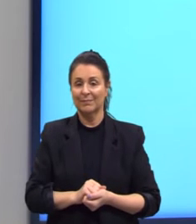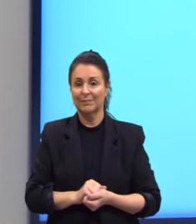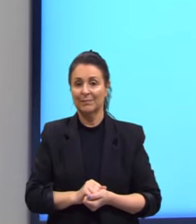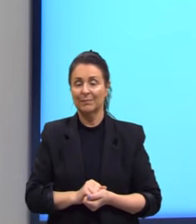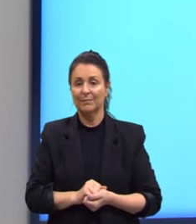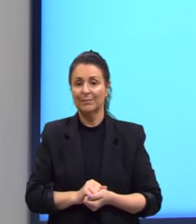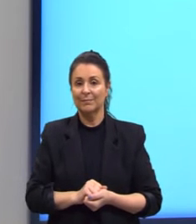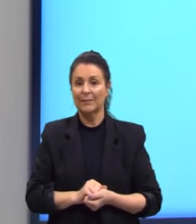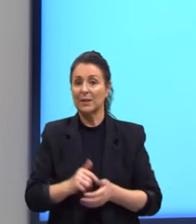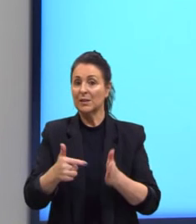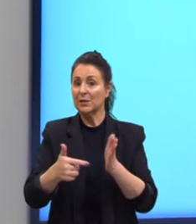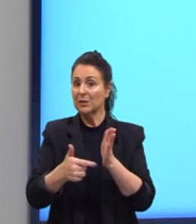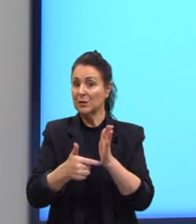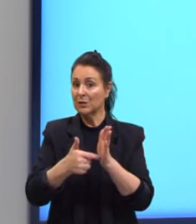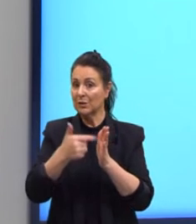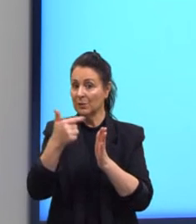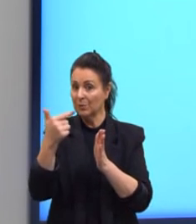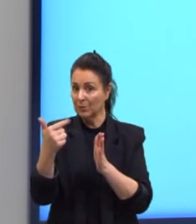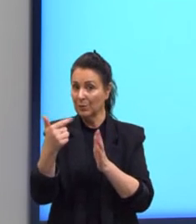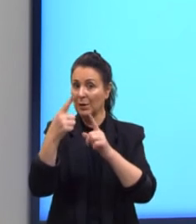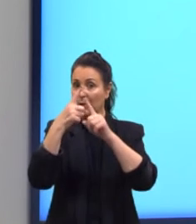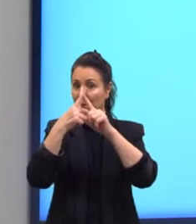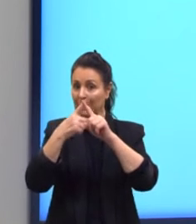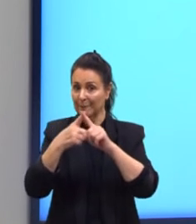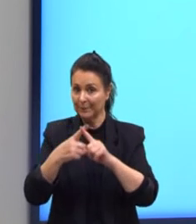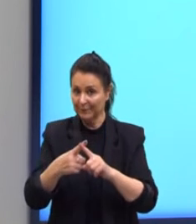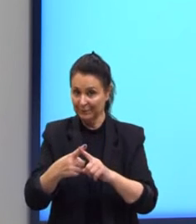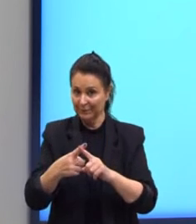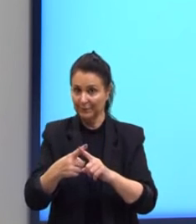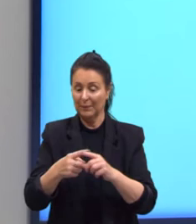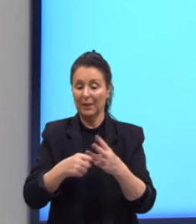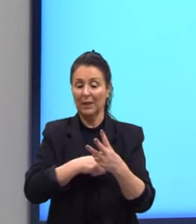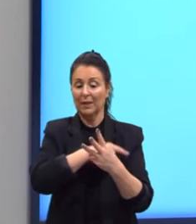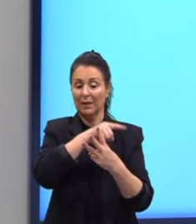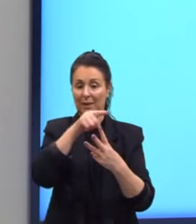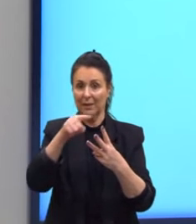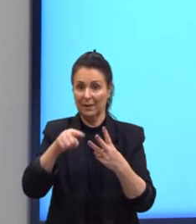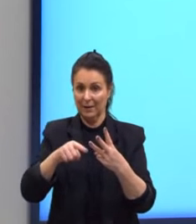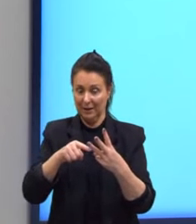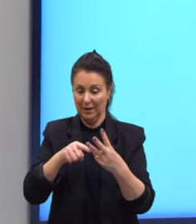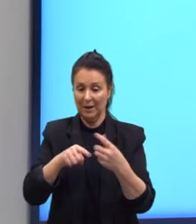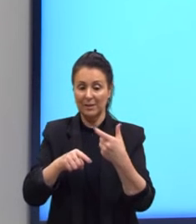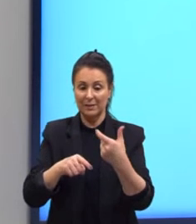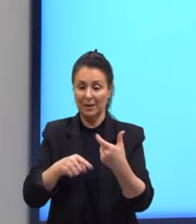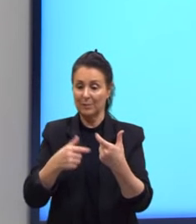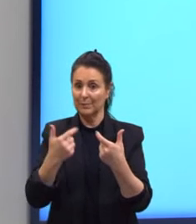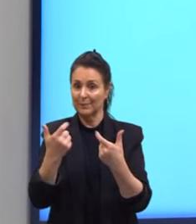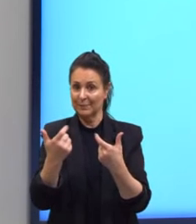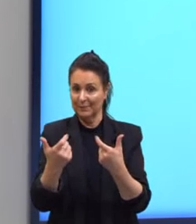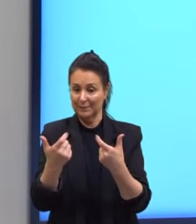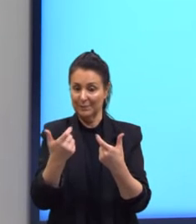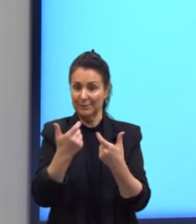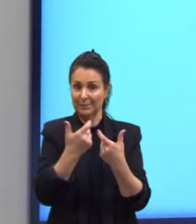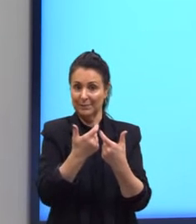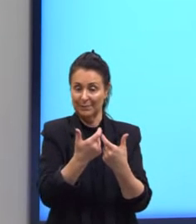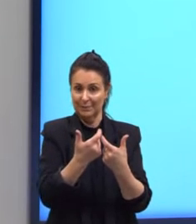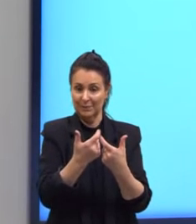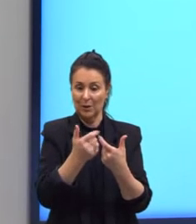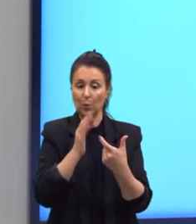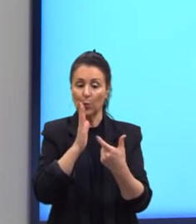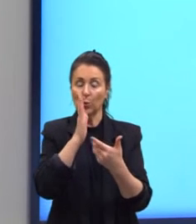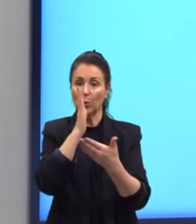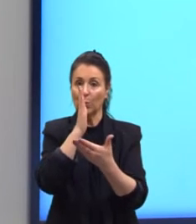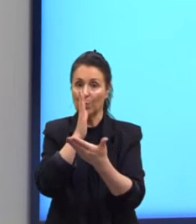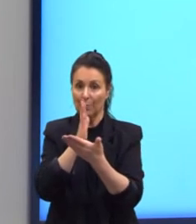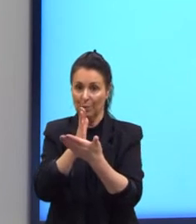Segunda propriedade considerando três termos consecutivos de uma PA o termo do meio